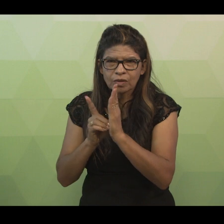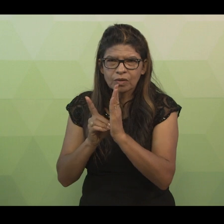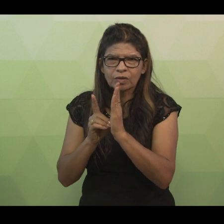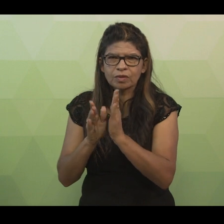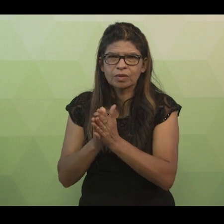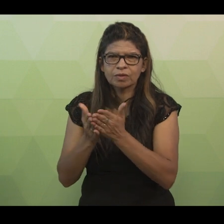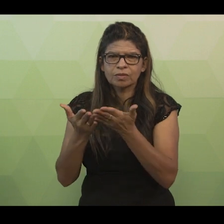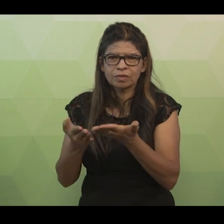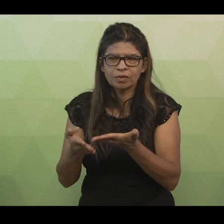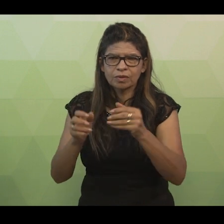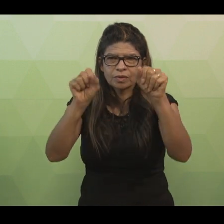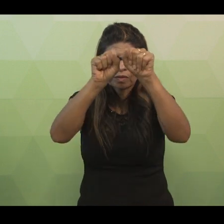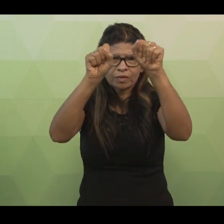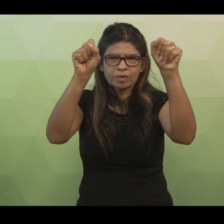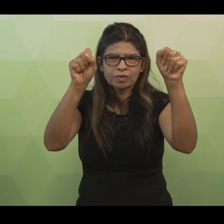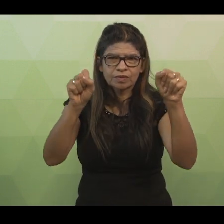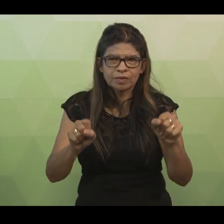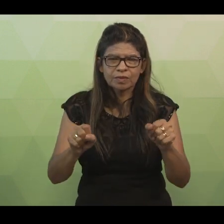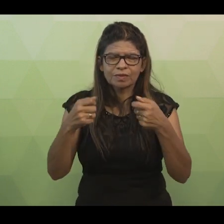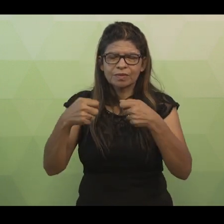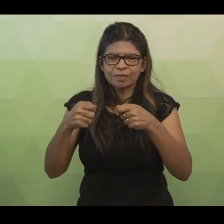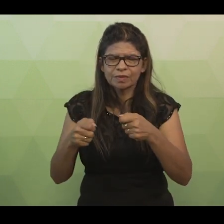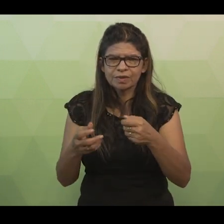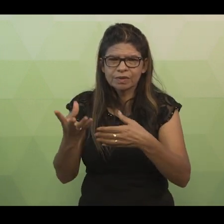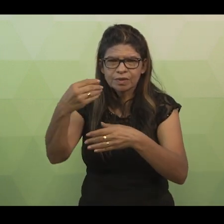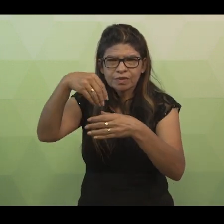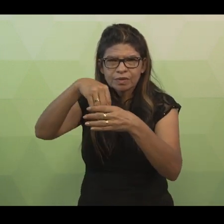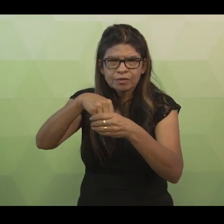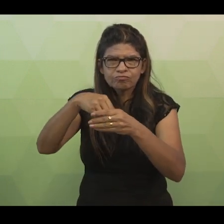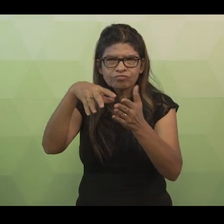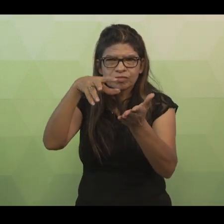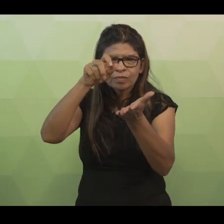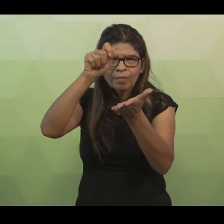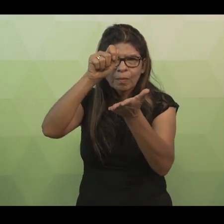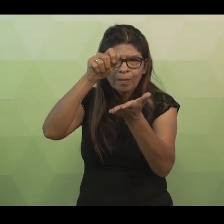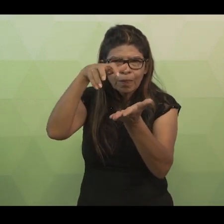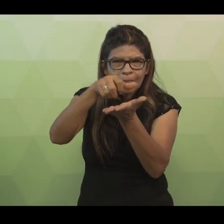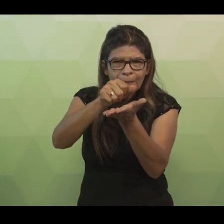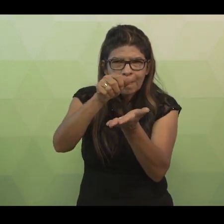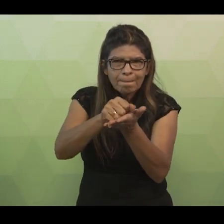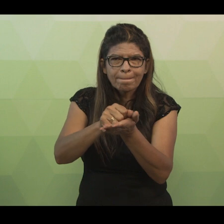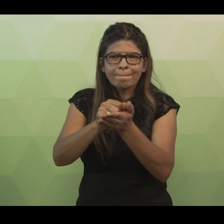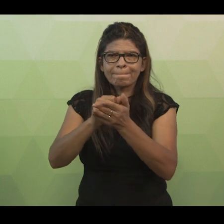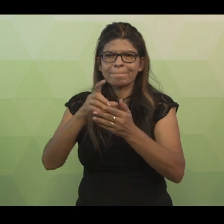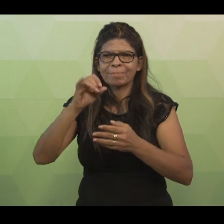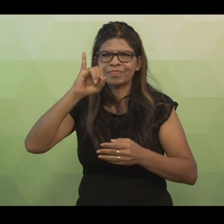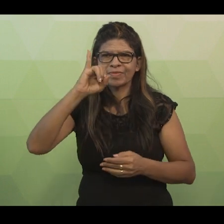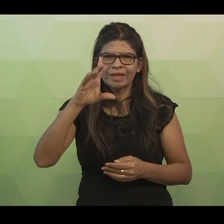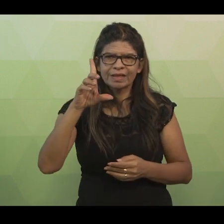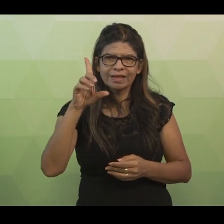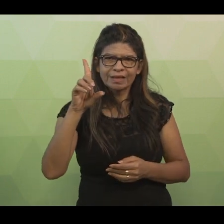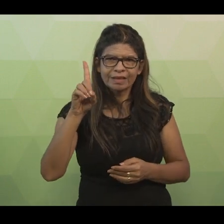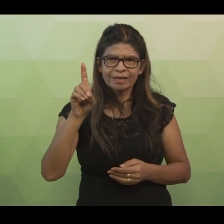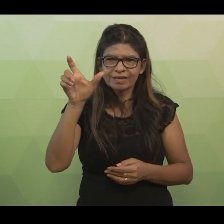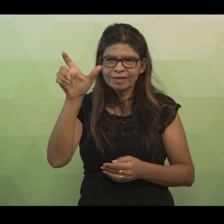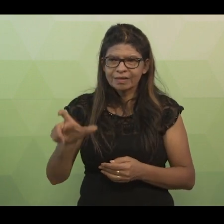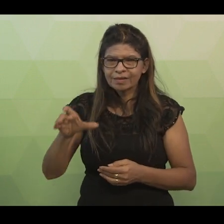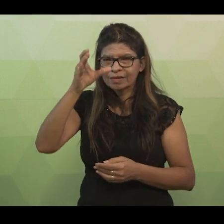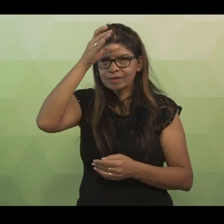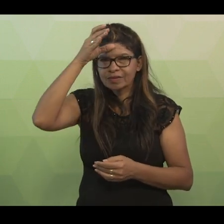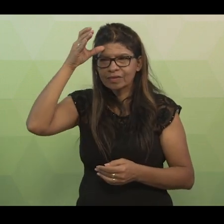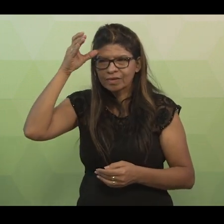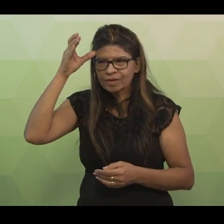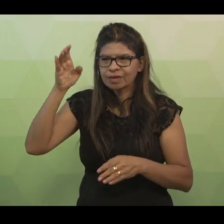vincule aquele livro ao empréstimo que está sendo efetuado. O ID do cliente, que está solicitando o empréstimo.